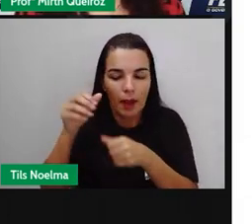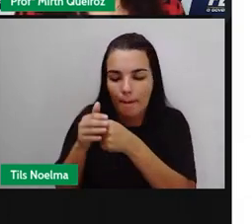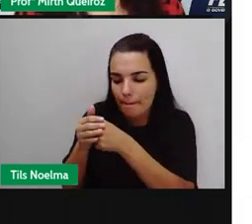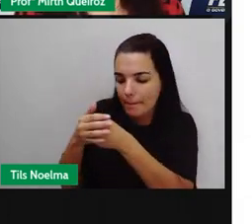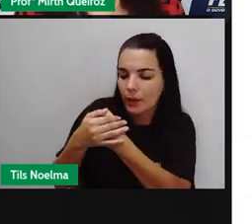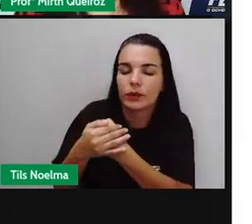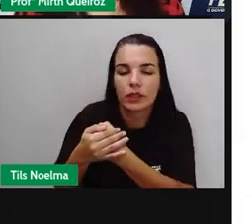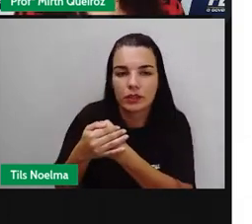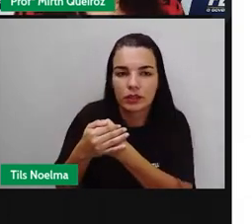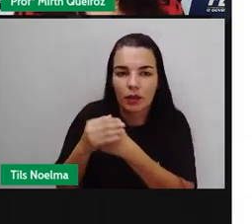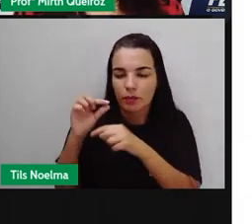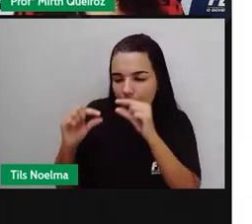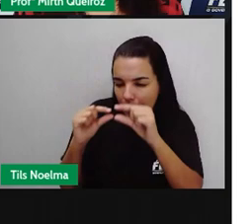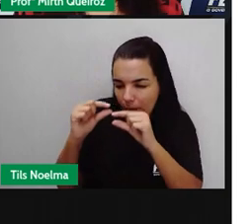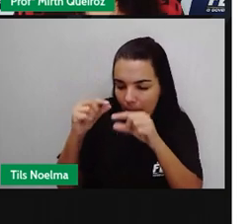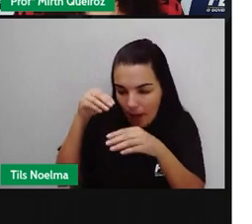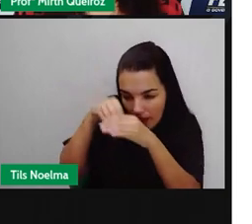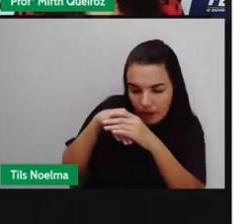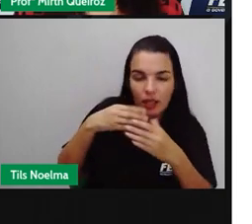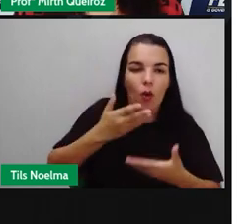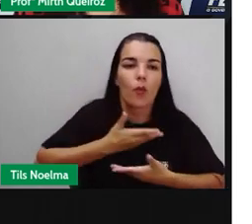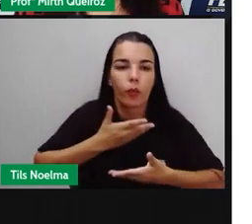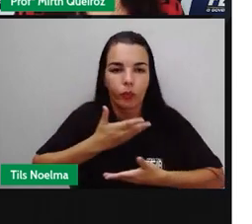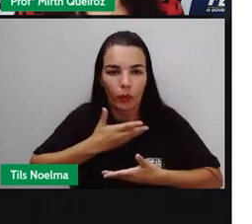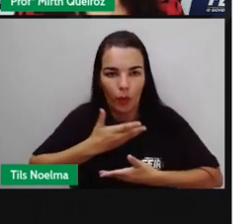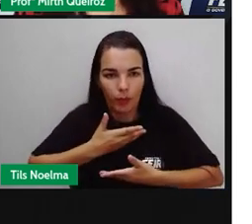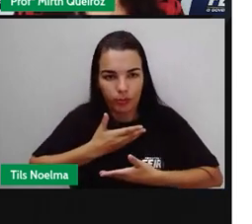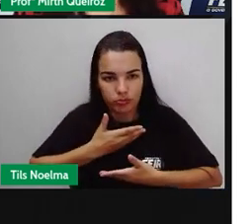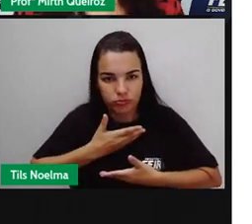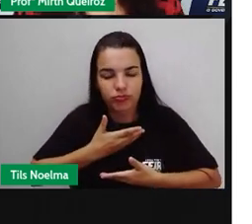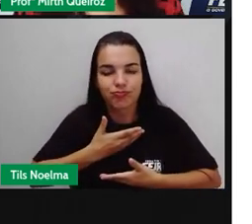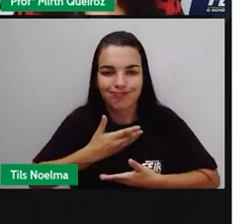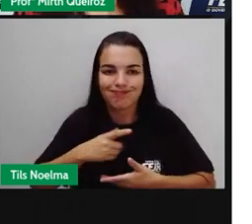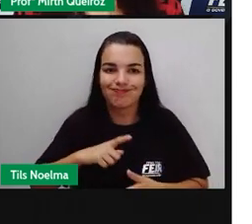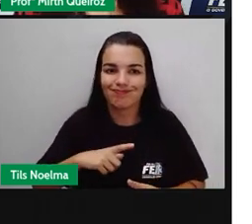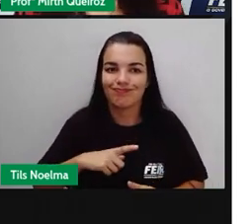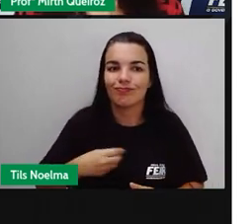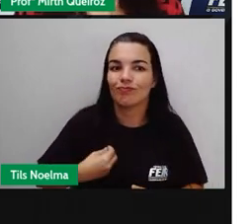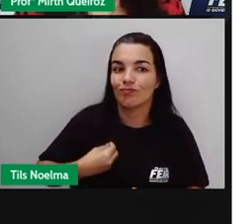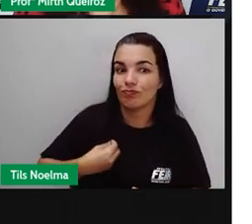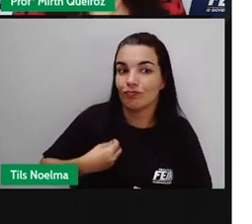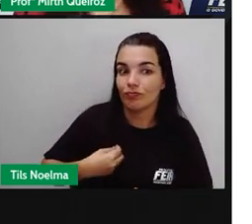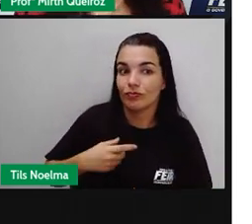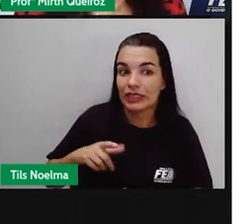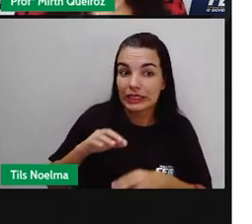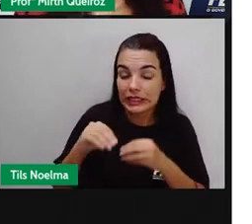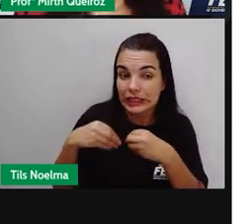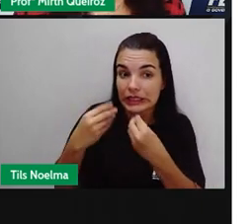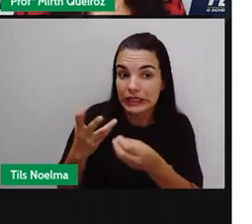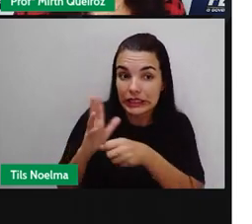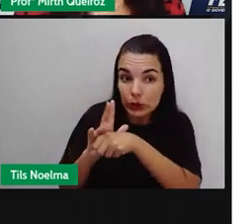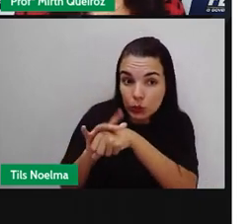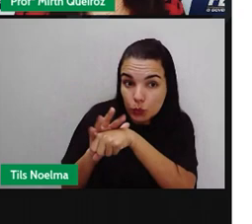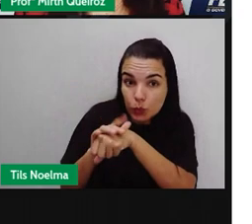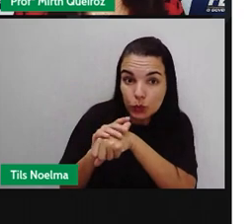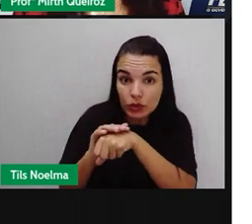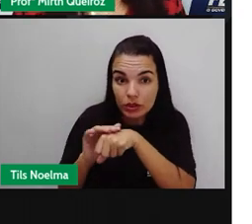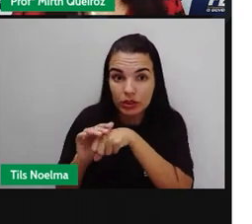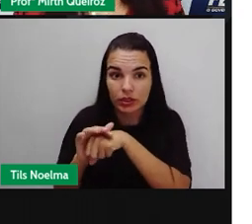proteção contra esses micro-organismos patogênicos, que são organismos causadores de doenças.